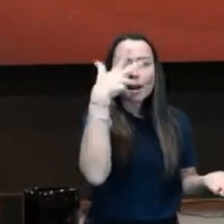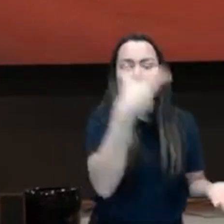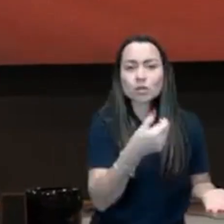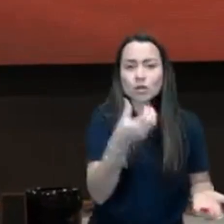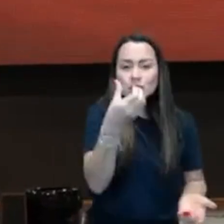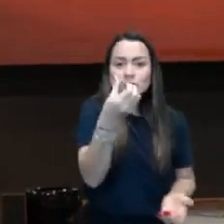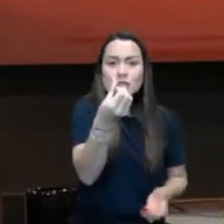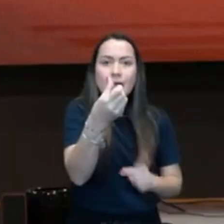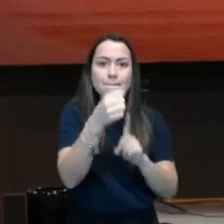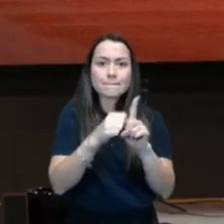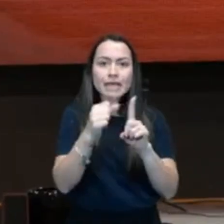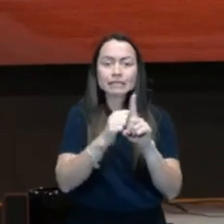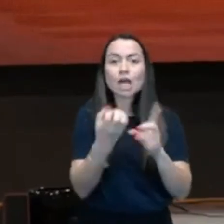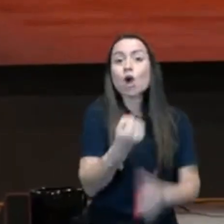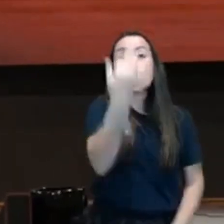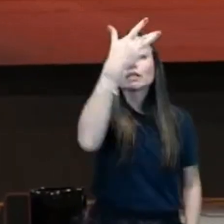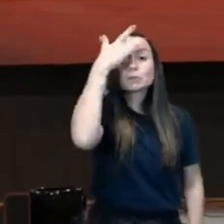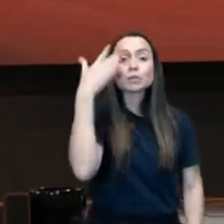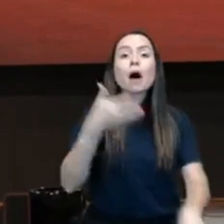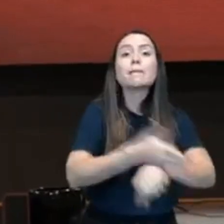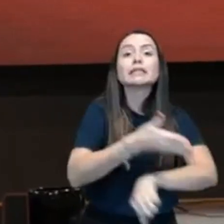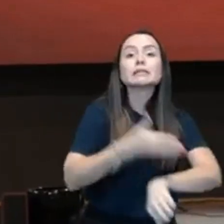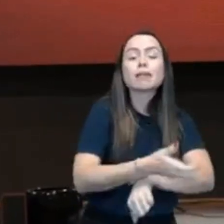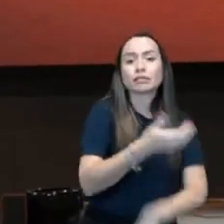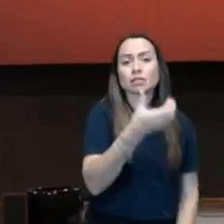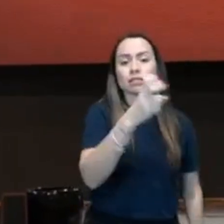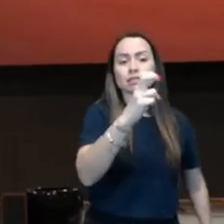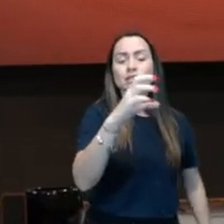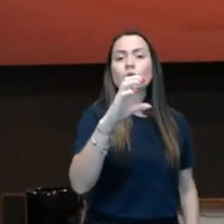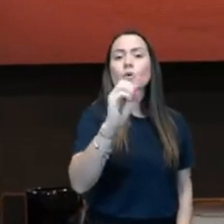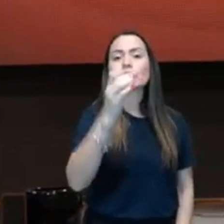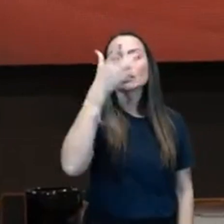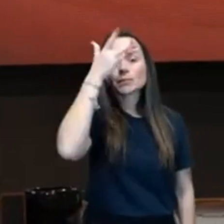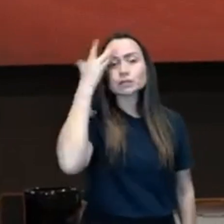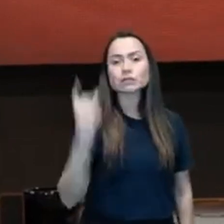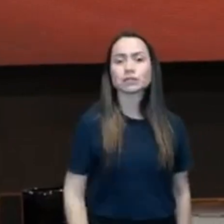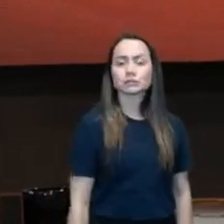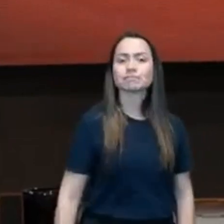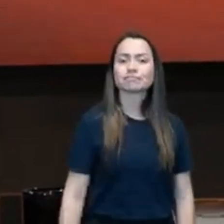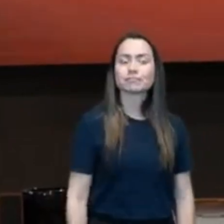tínhamos uma equipe de 50 pessoas. Passou mais seis meses. Só estava eu e a Vivi de novo.